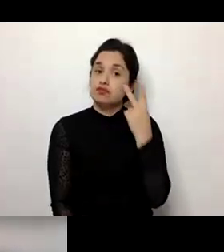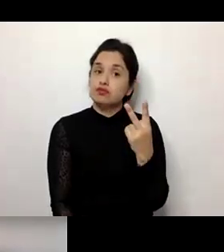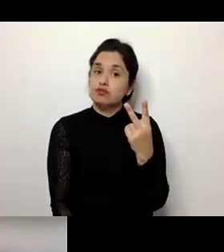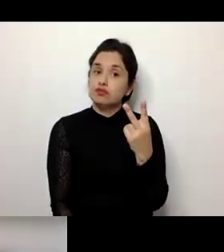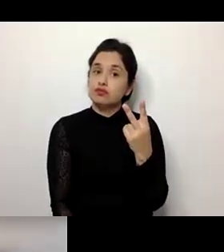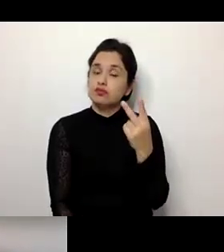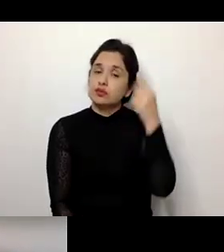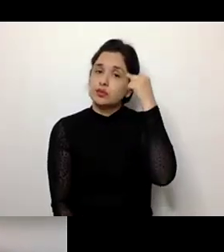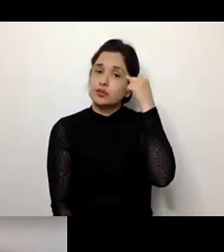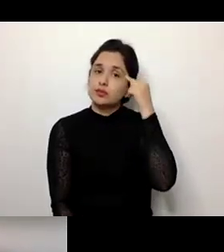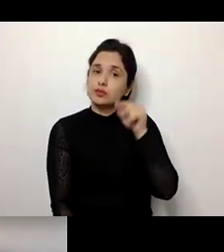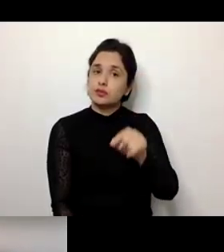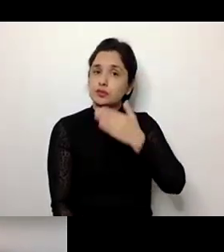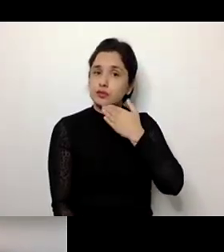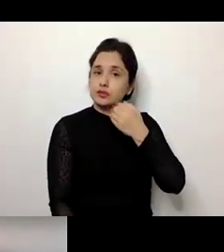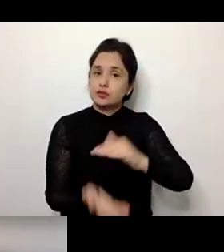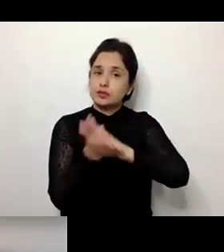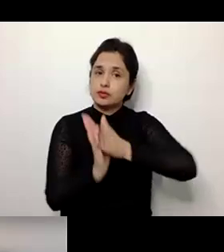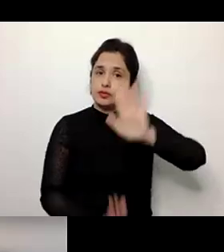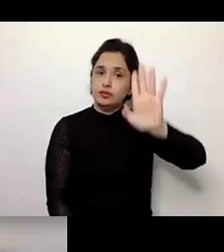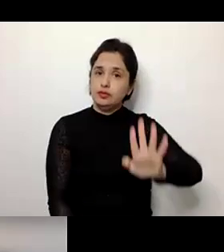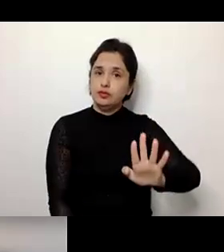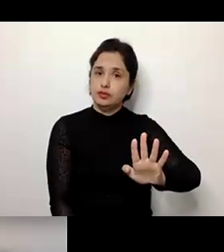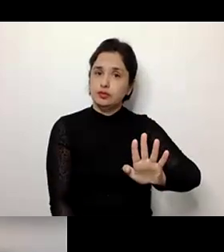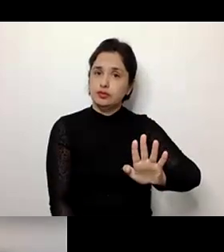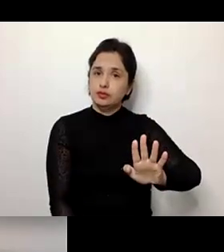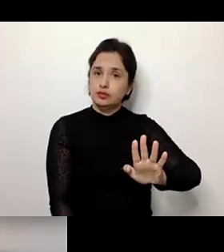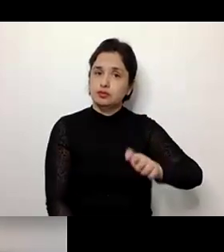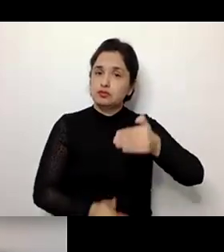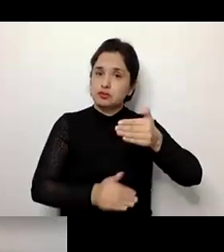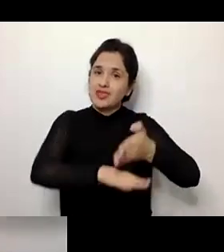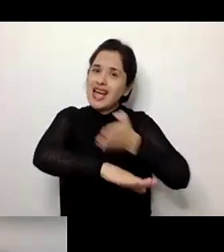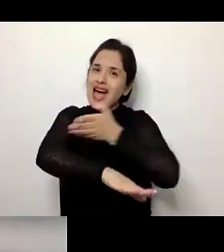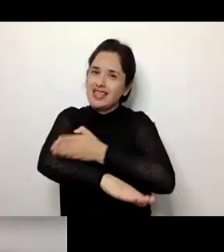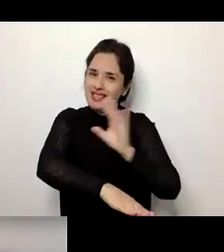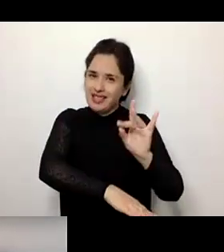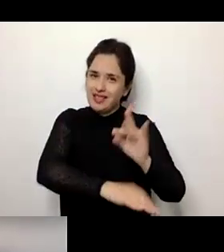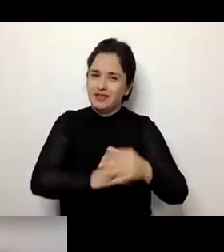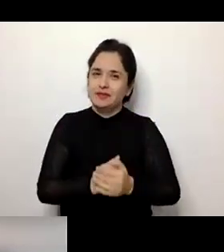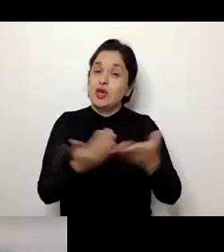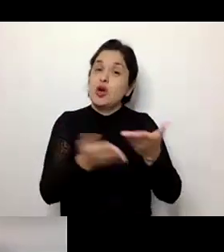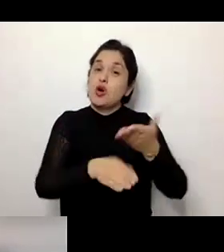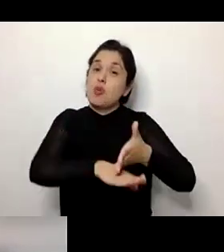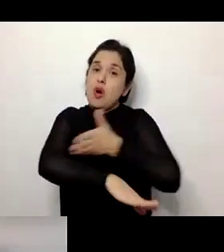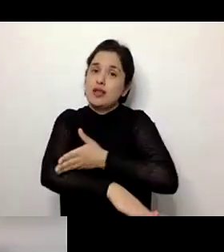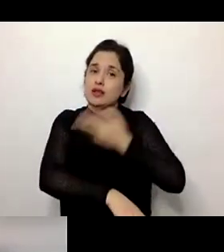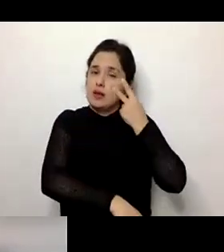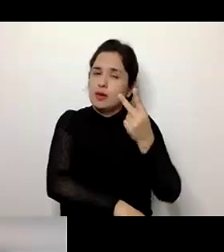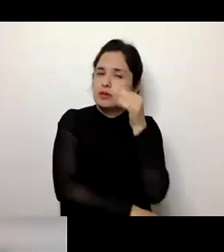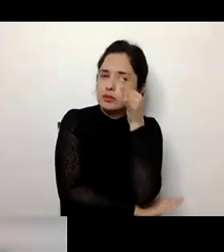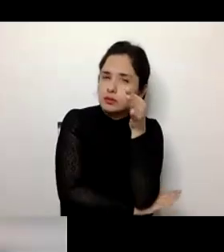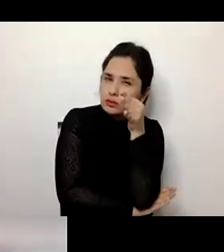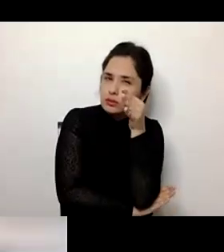sentido de que também todas essas características se vão dando de forma muito precoce. Então, como se vão dando muito precoce, é importante estar mirando